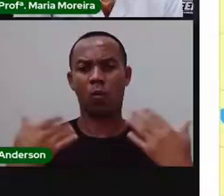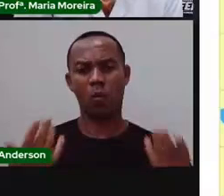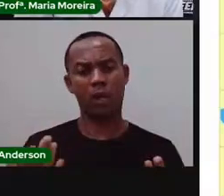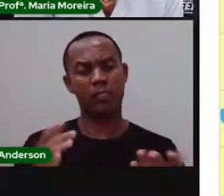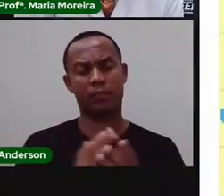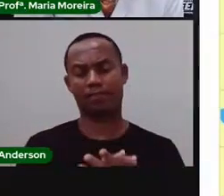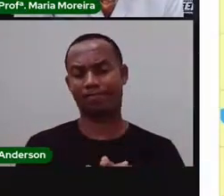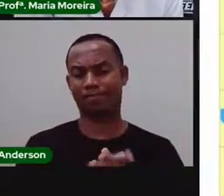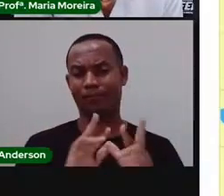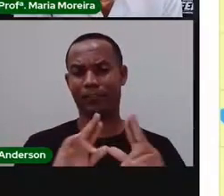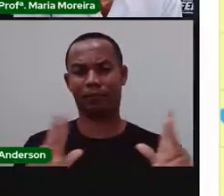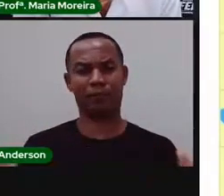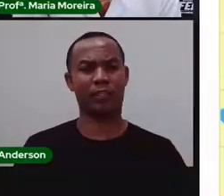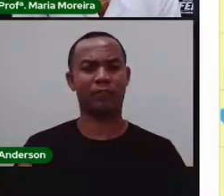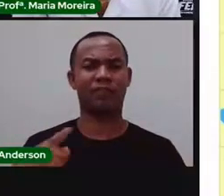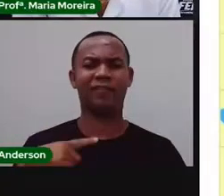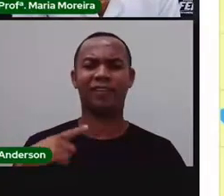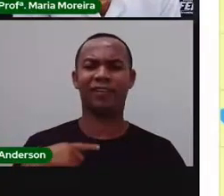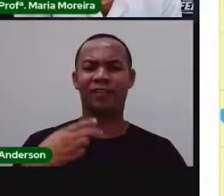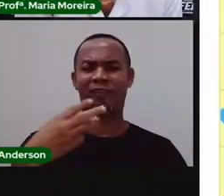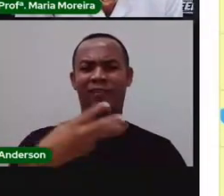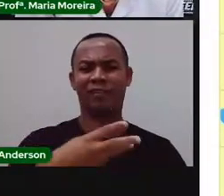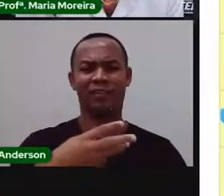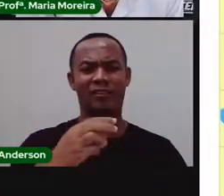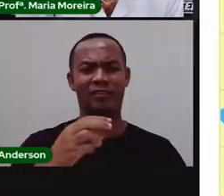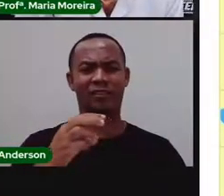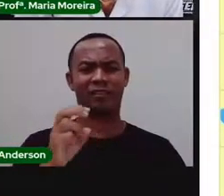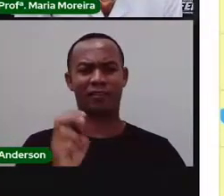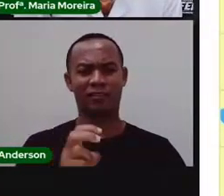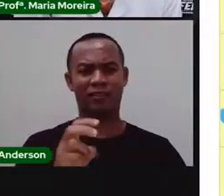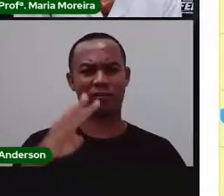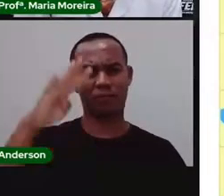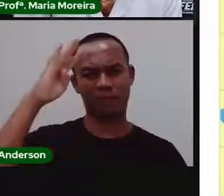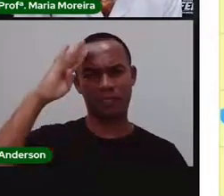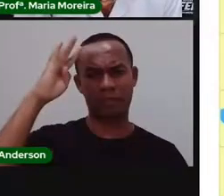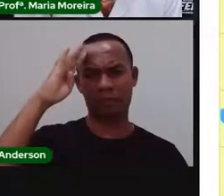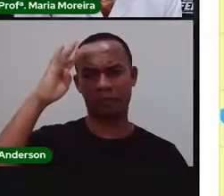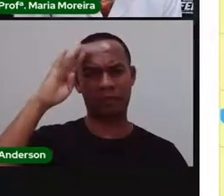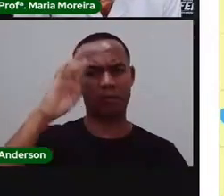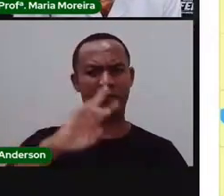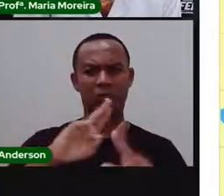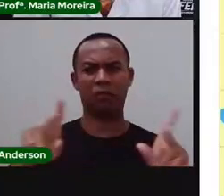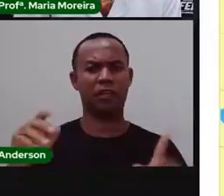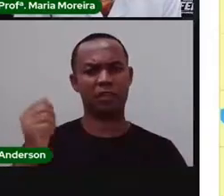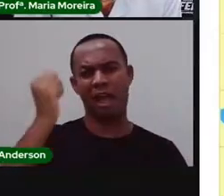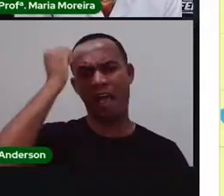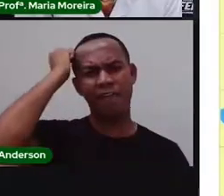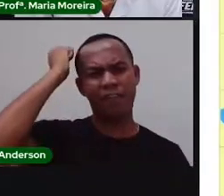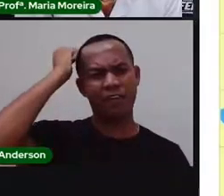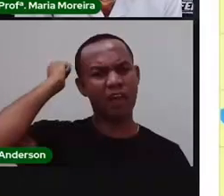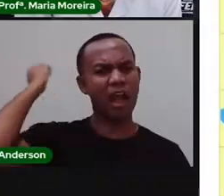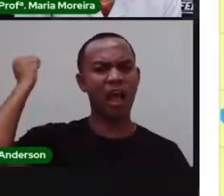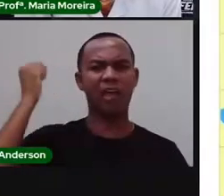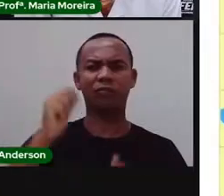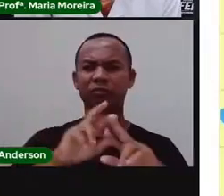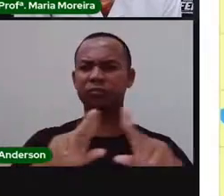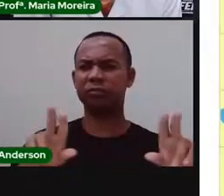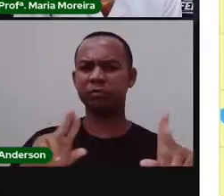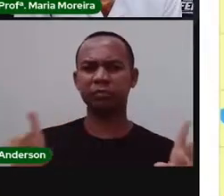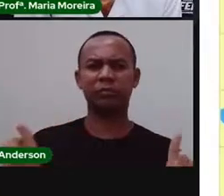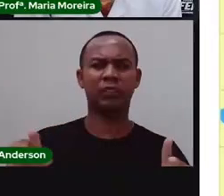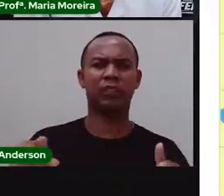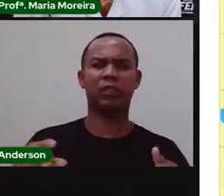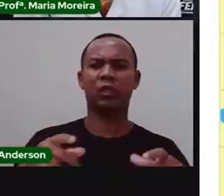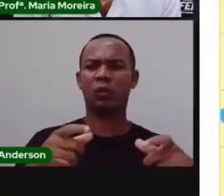cidade? 35 BI, Aeroporto, Asa Branca, Aviário, Baraunas, Brasília,